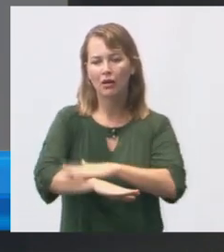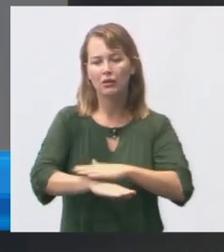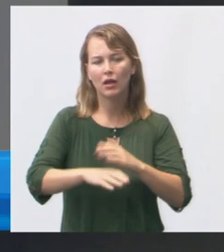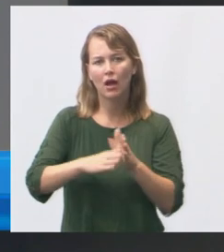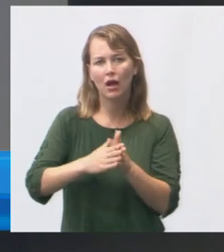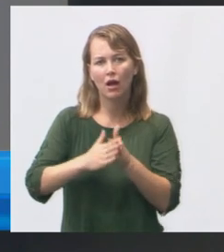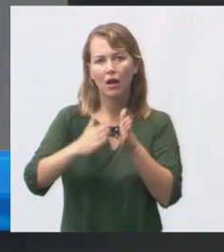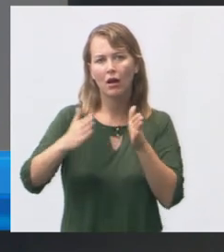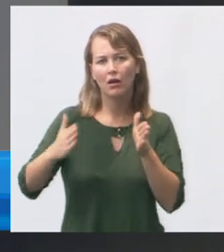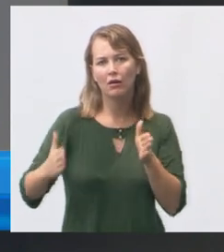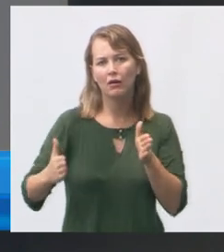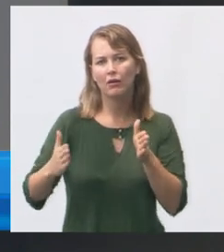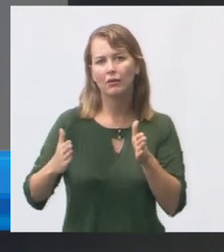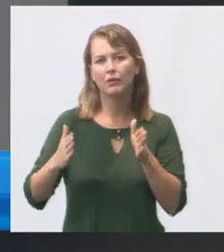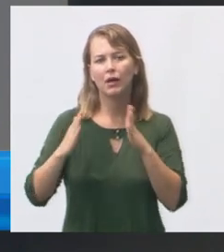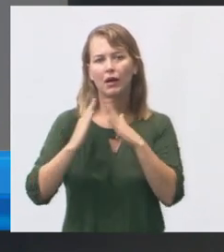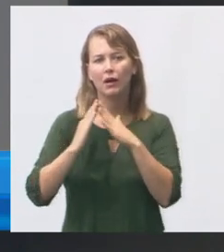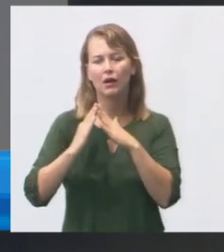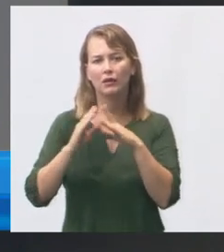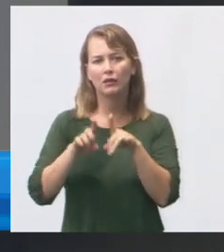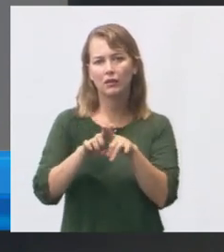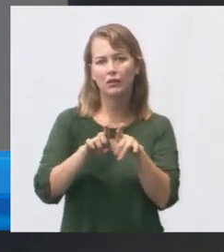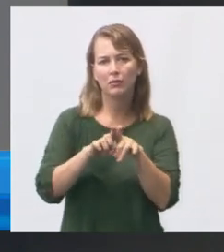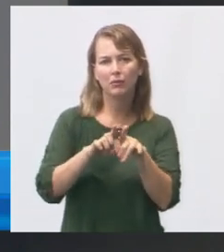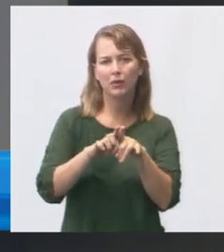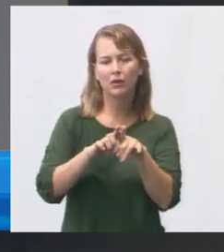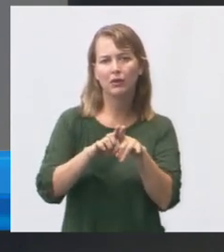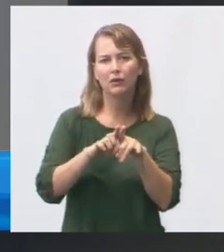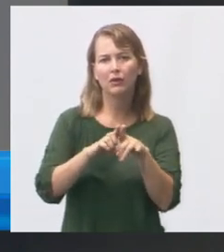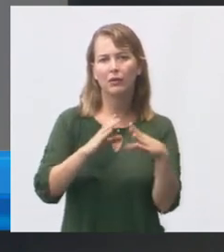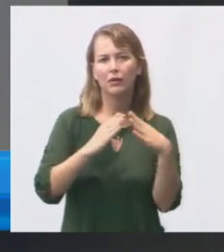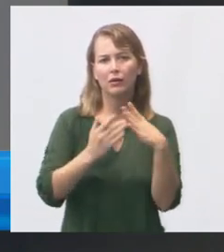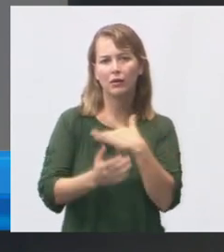para as casas e para a unidade tipo